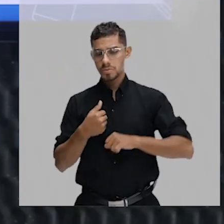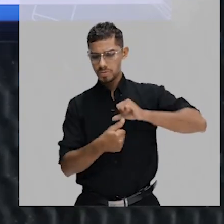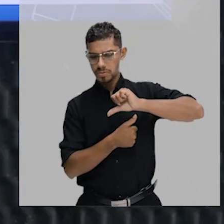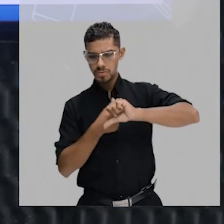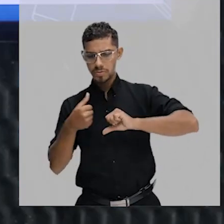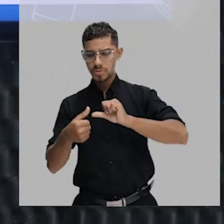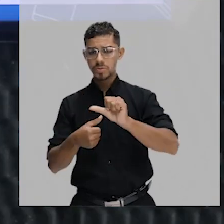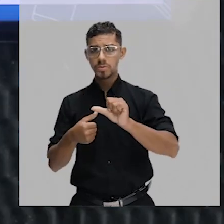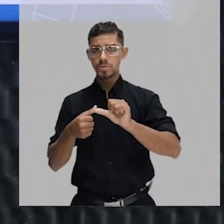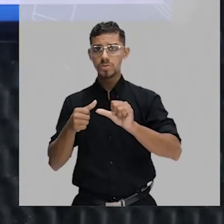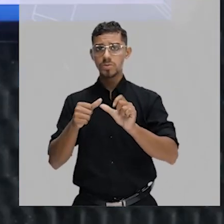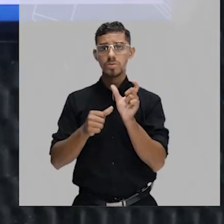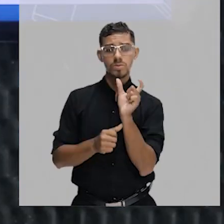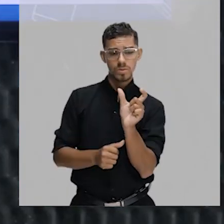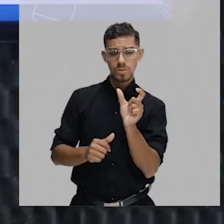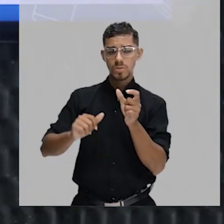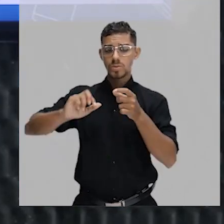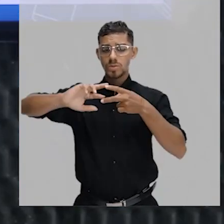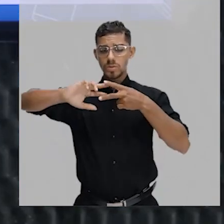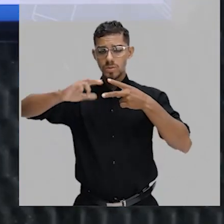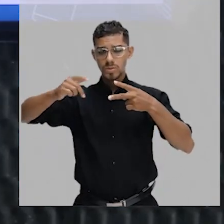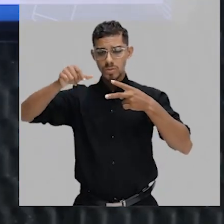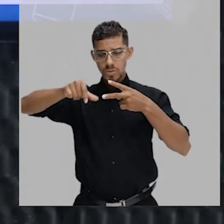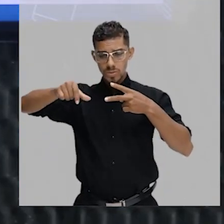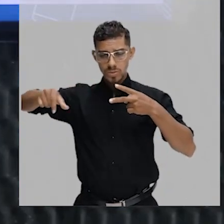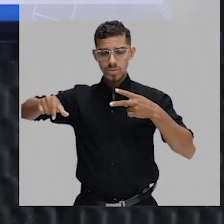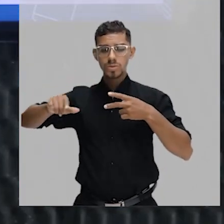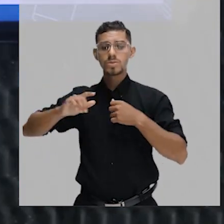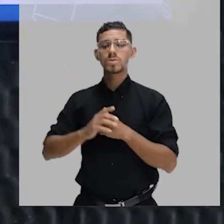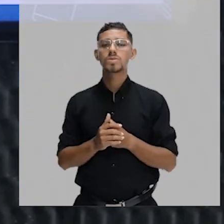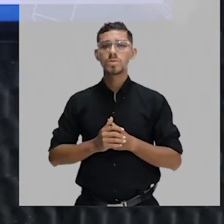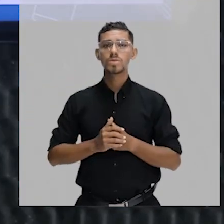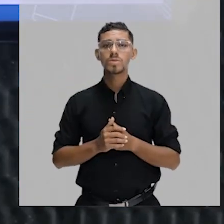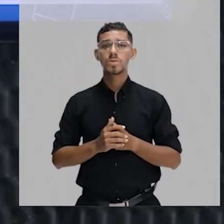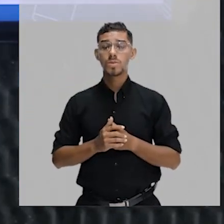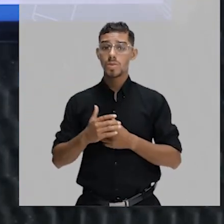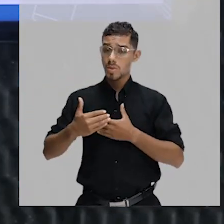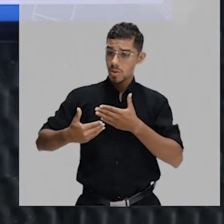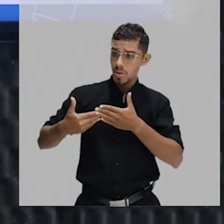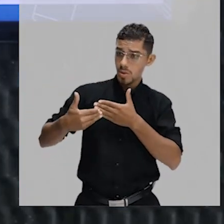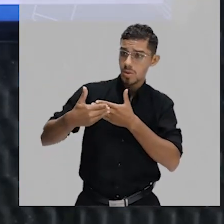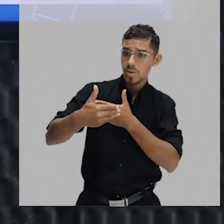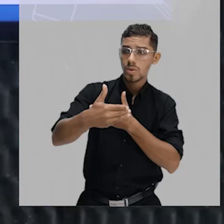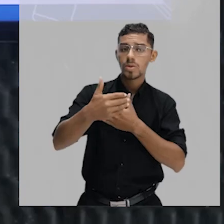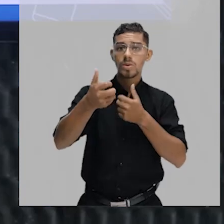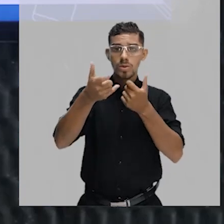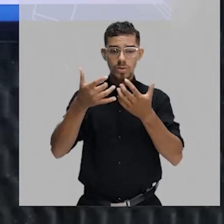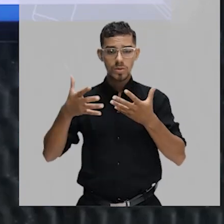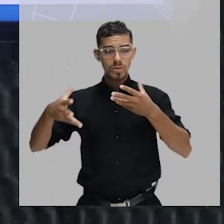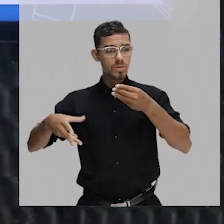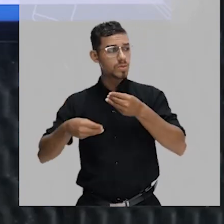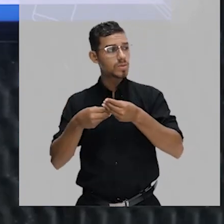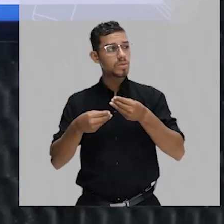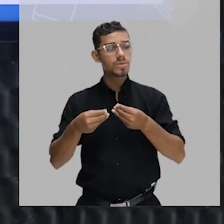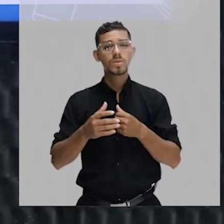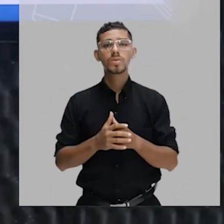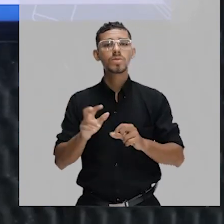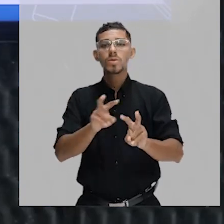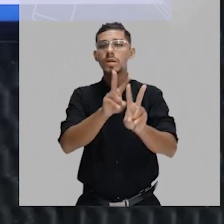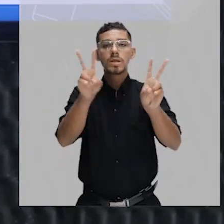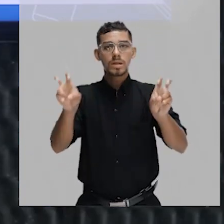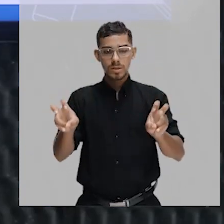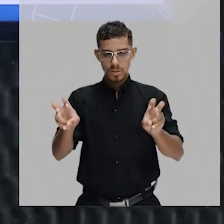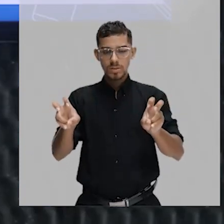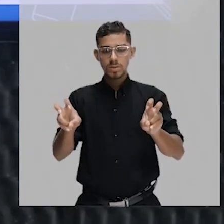manipulações genéticas. Então a biotecnologia envolve esses conhecimentos que tratam a respeito